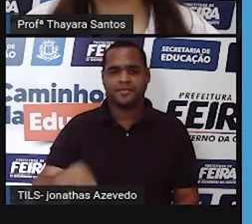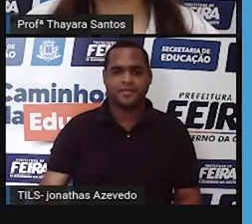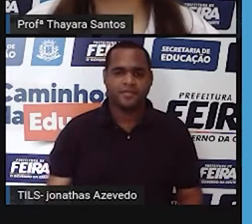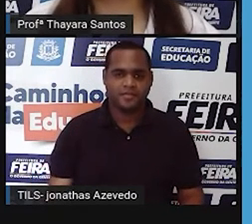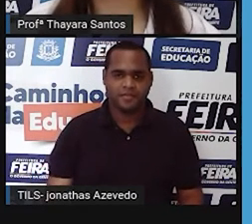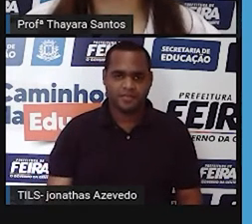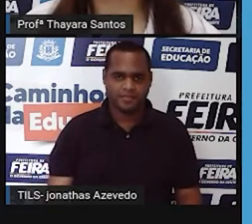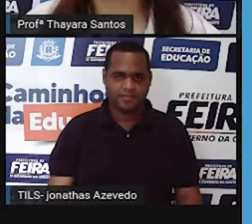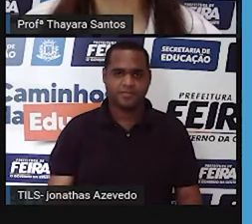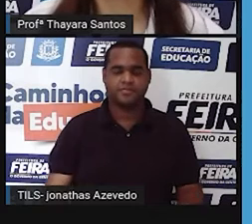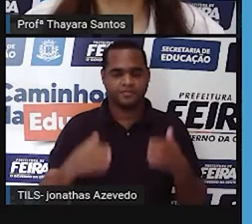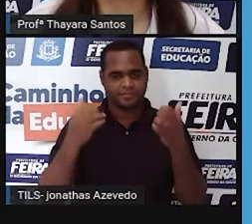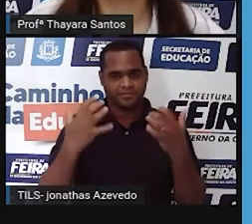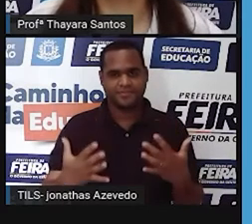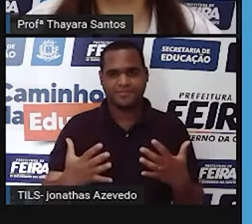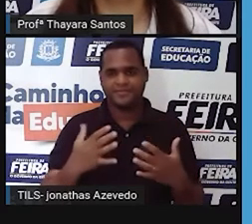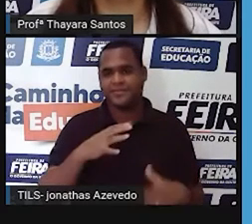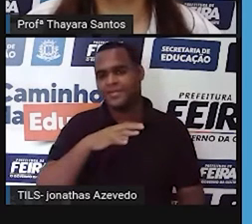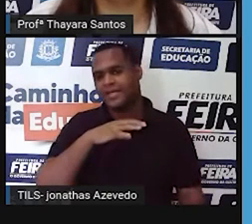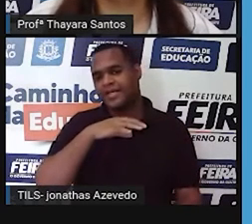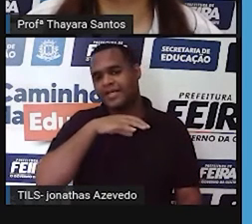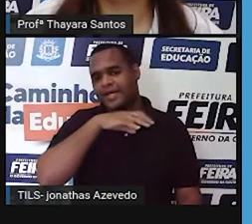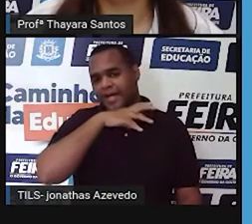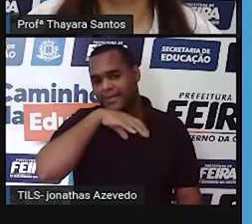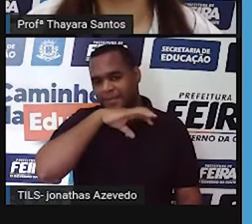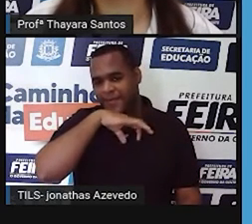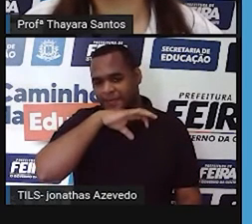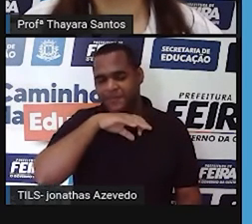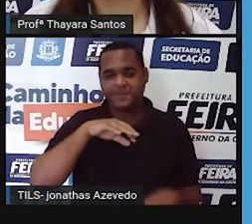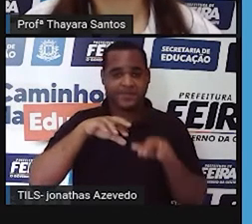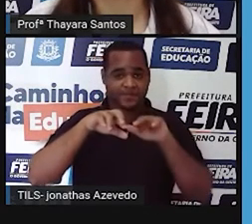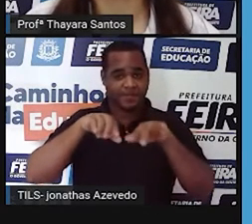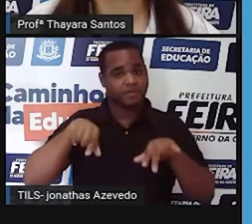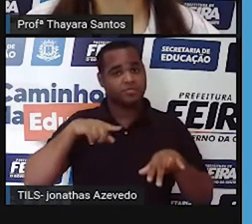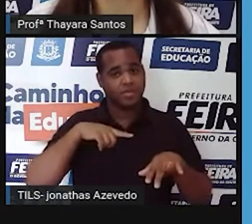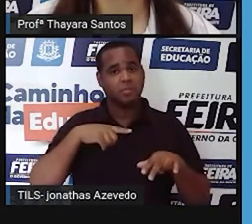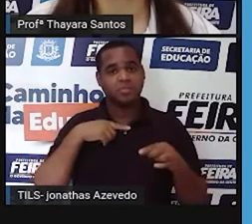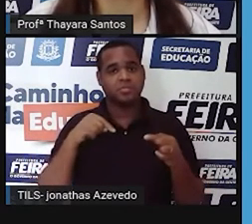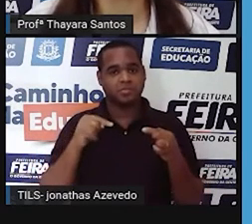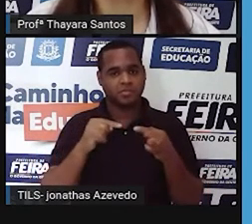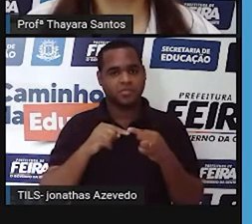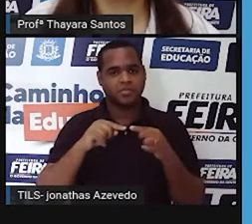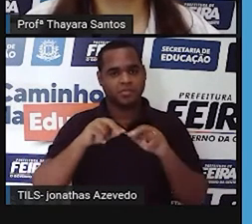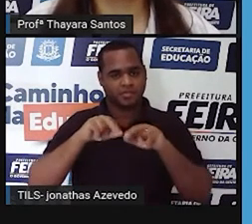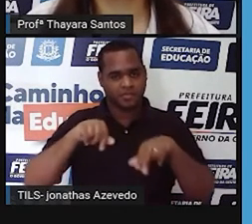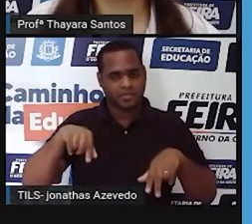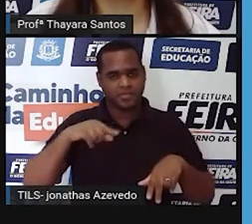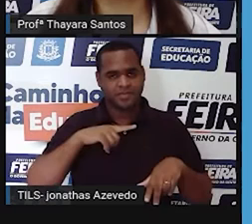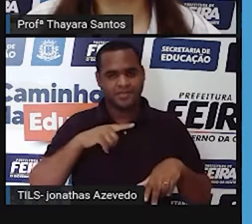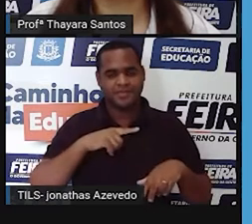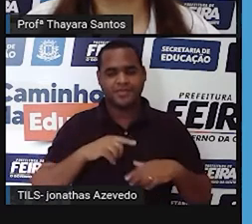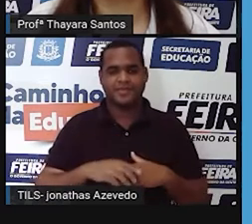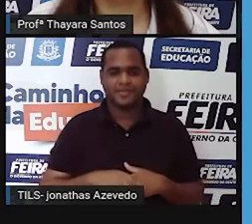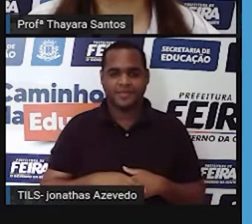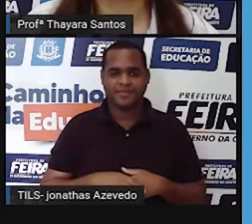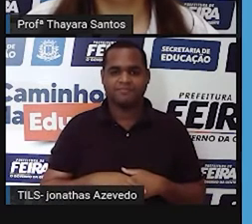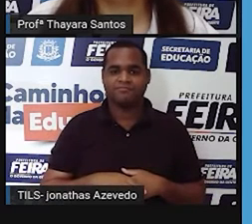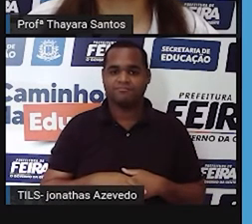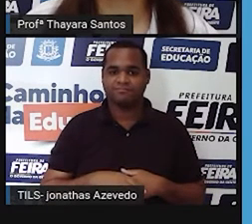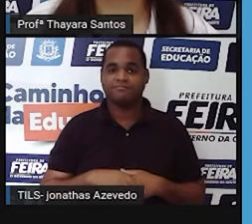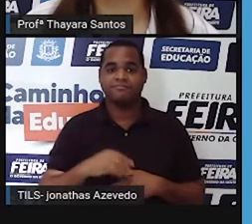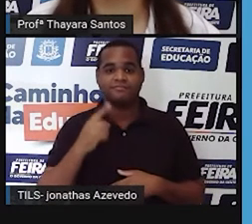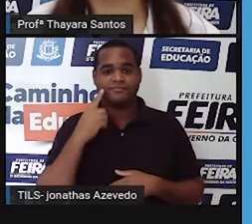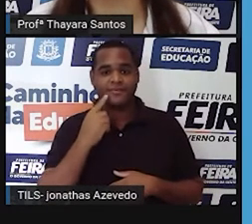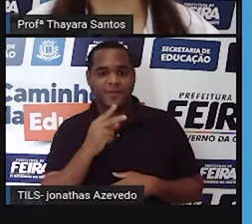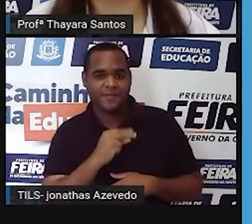Agora vamos falar sobre a fauna do bioma Pampa. A fauna tem uma grande variedade de